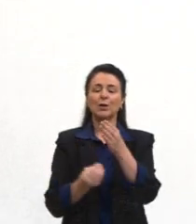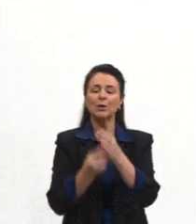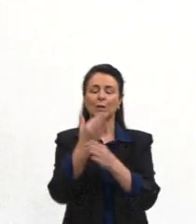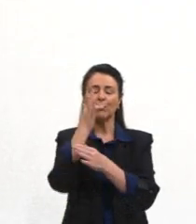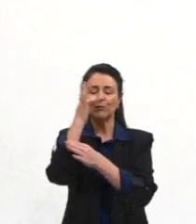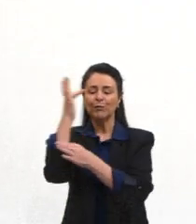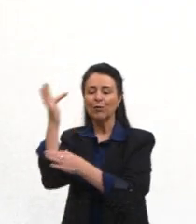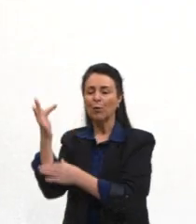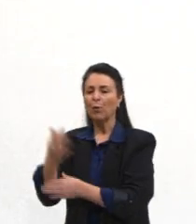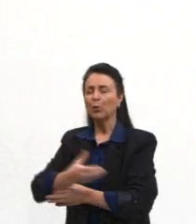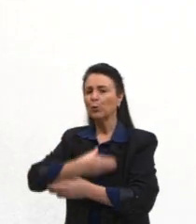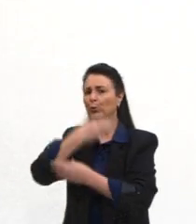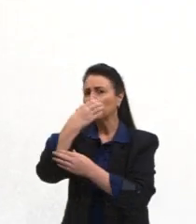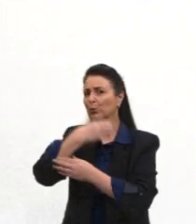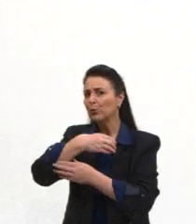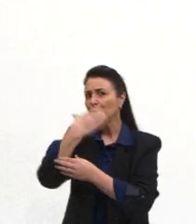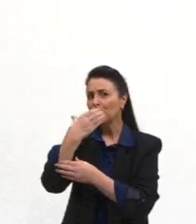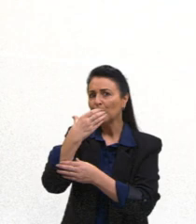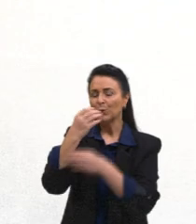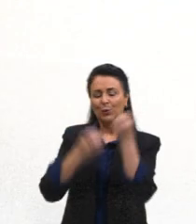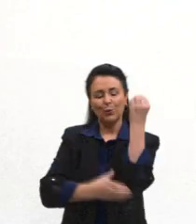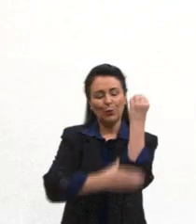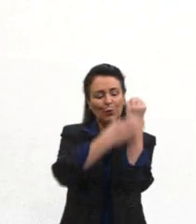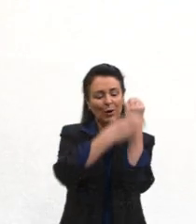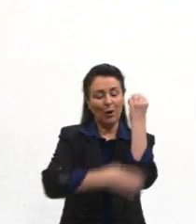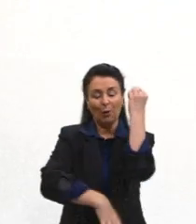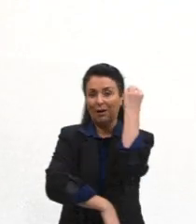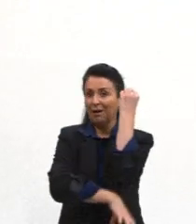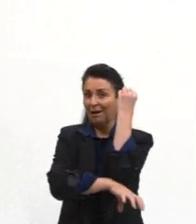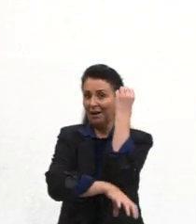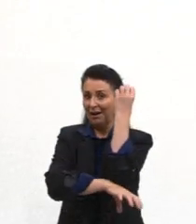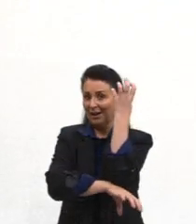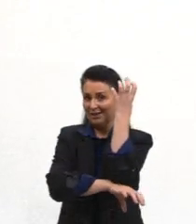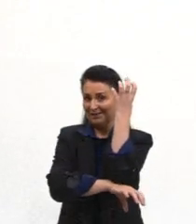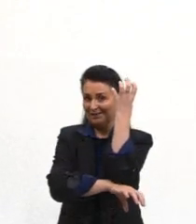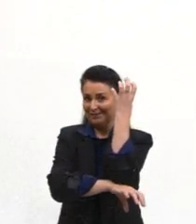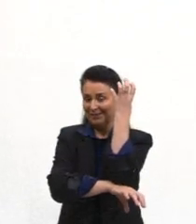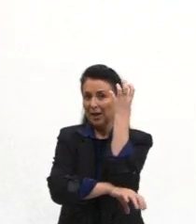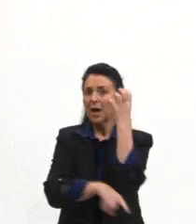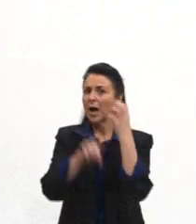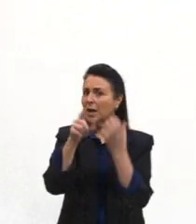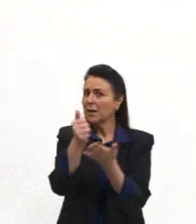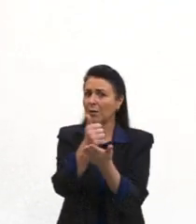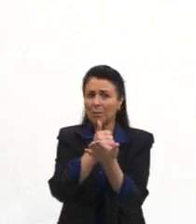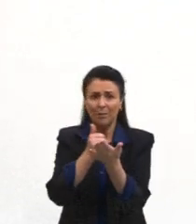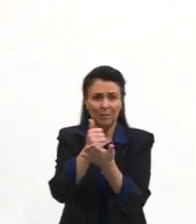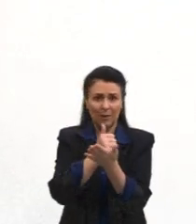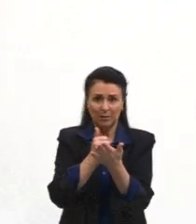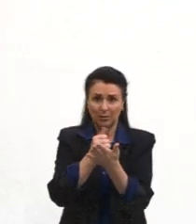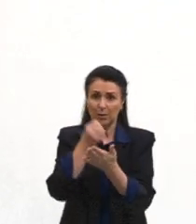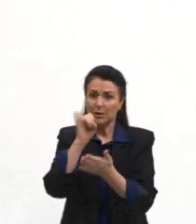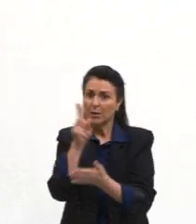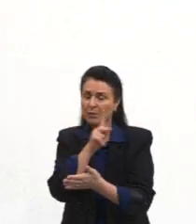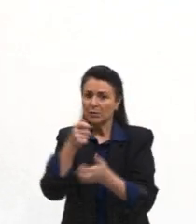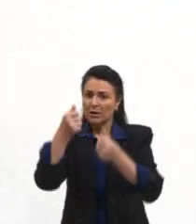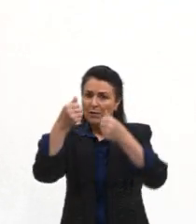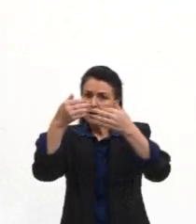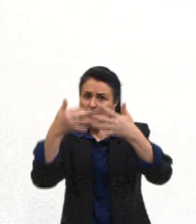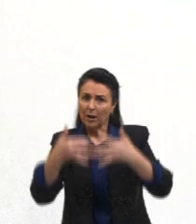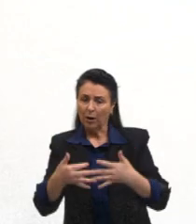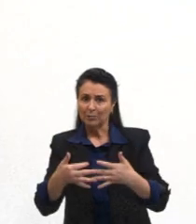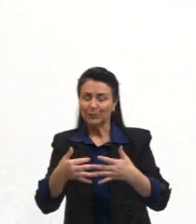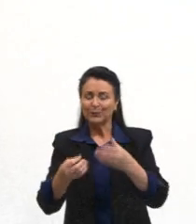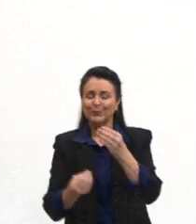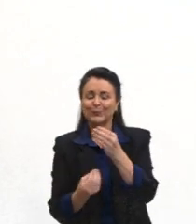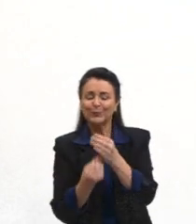folha, o caule, a raiz. Então, essa é a parte basicona, né? Que, claro, se eu for falar de flor, o flor é um